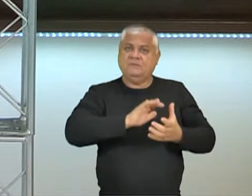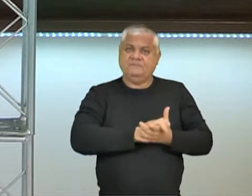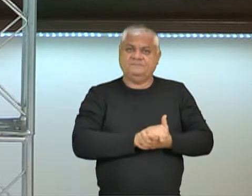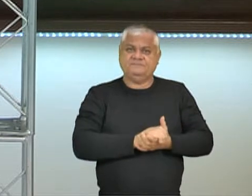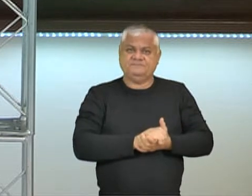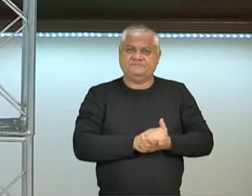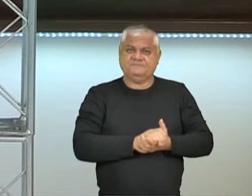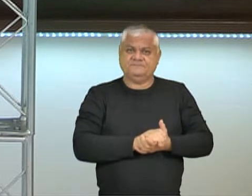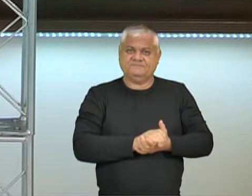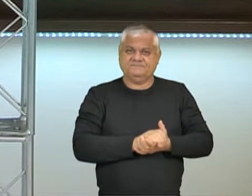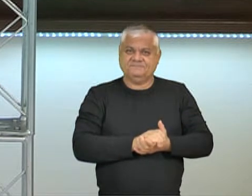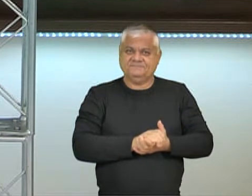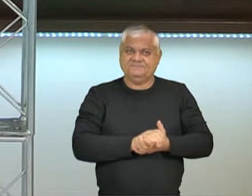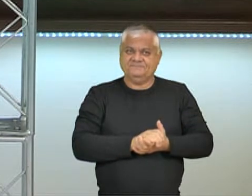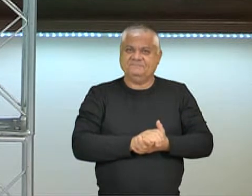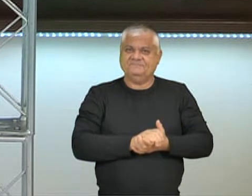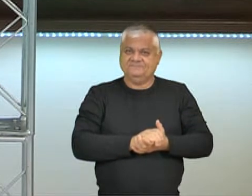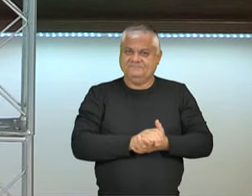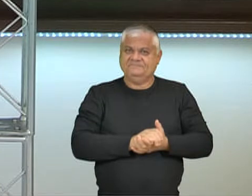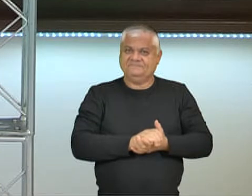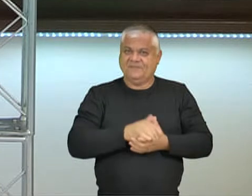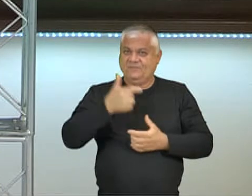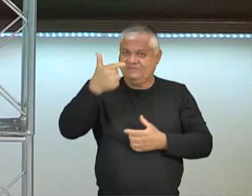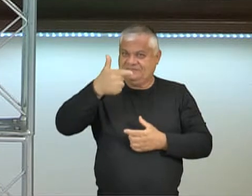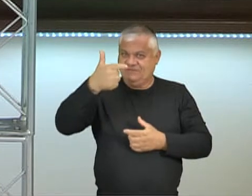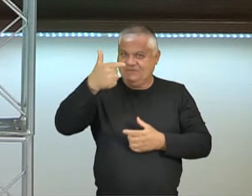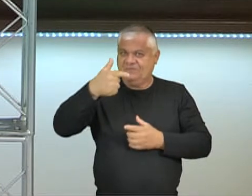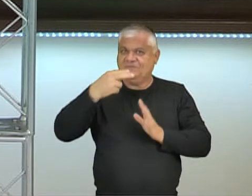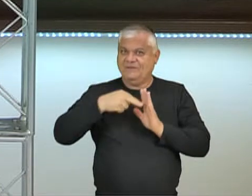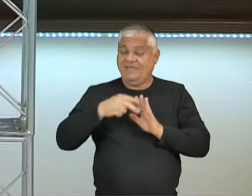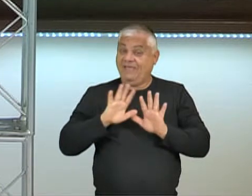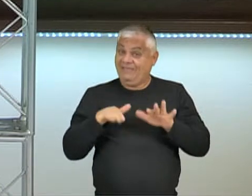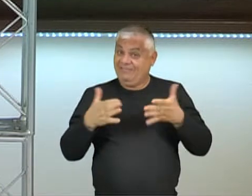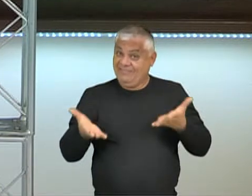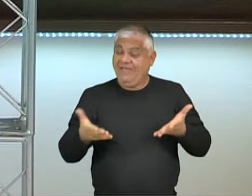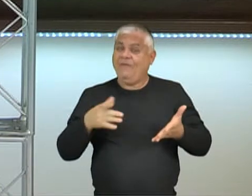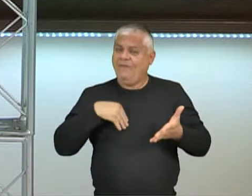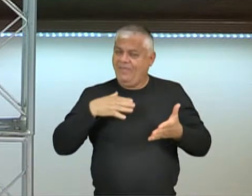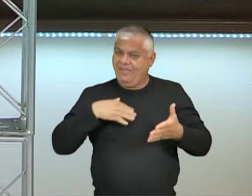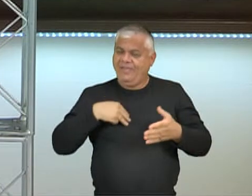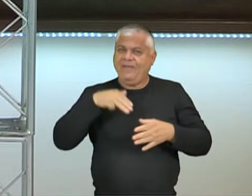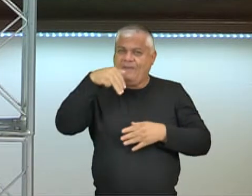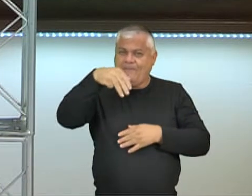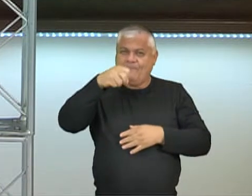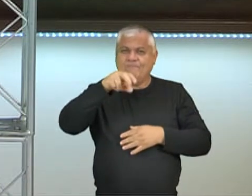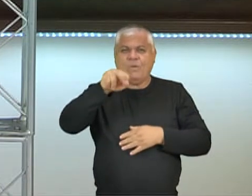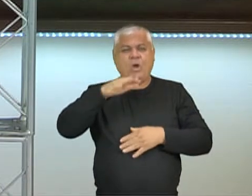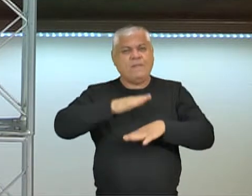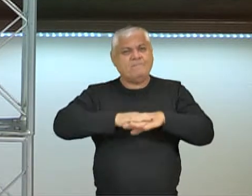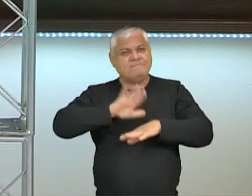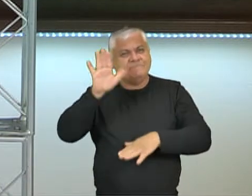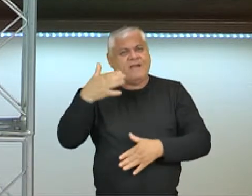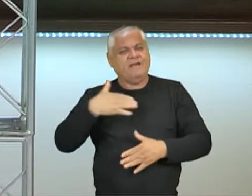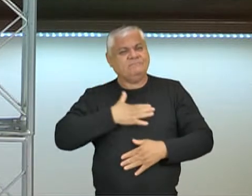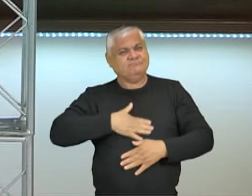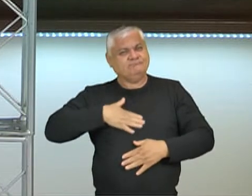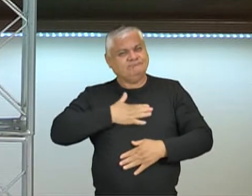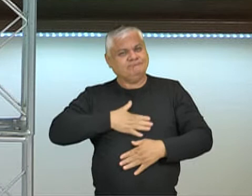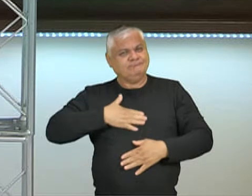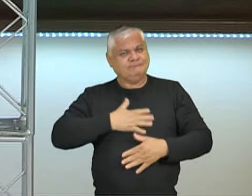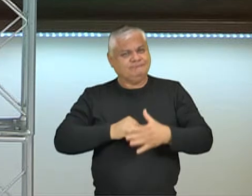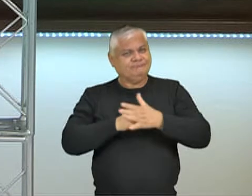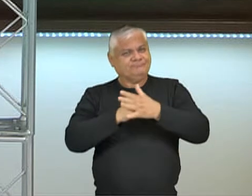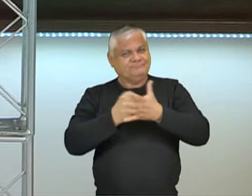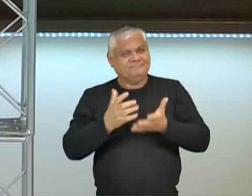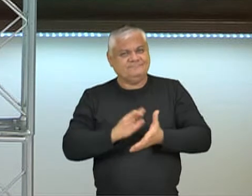E então, vai ser more satisfying, olha que parecido do português para o